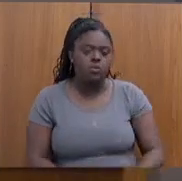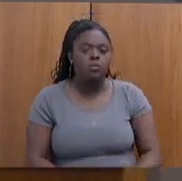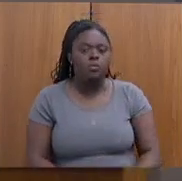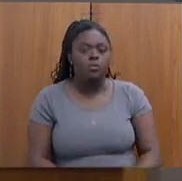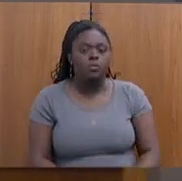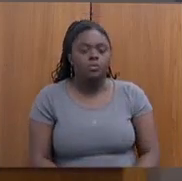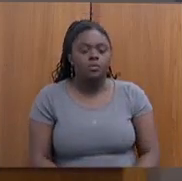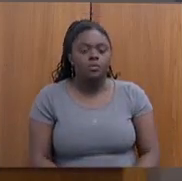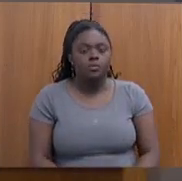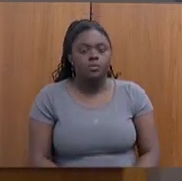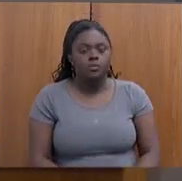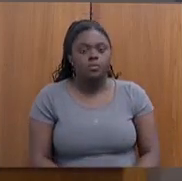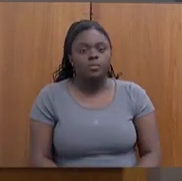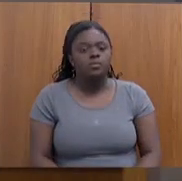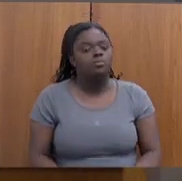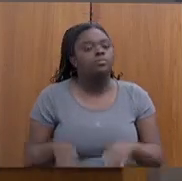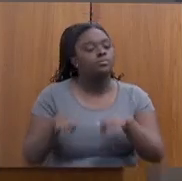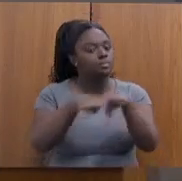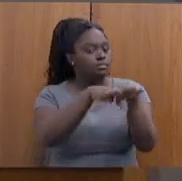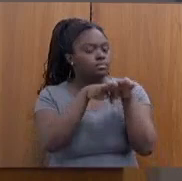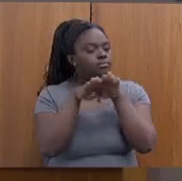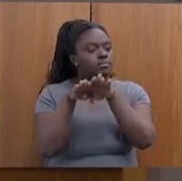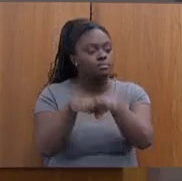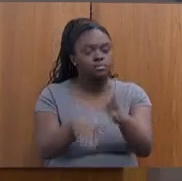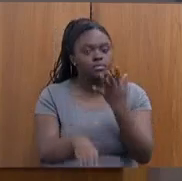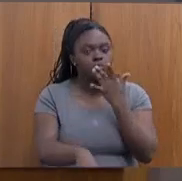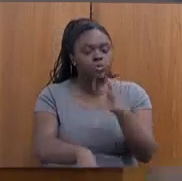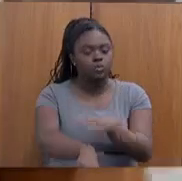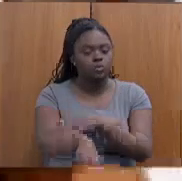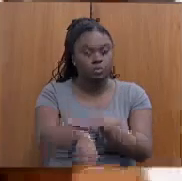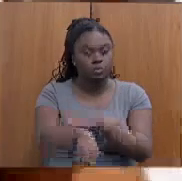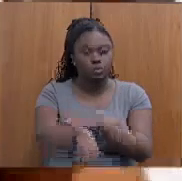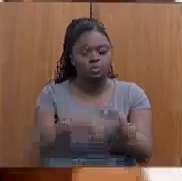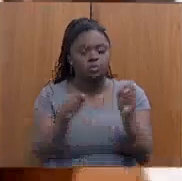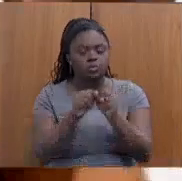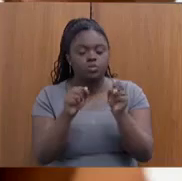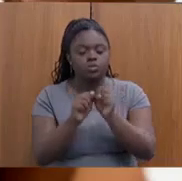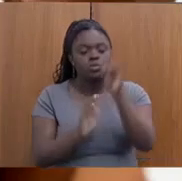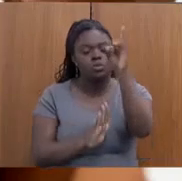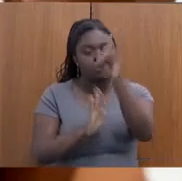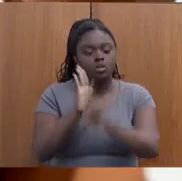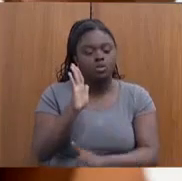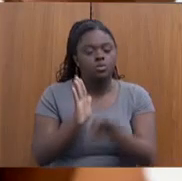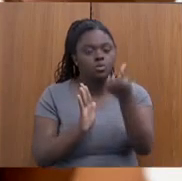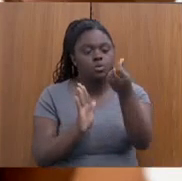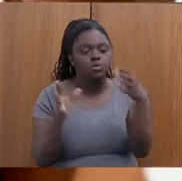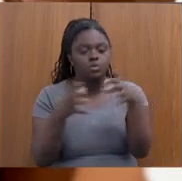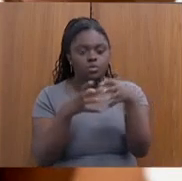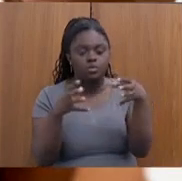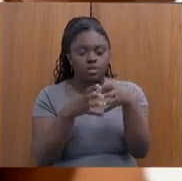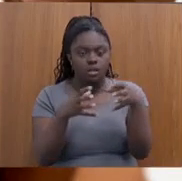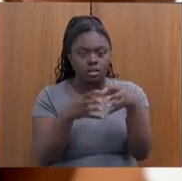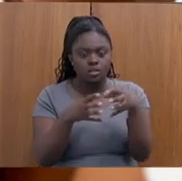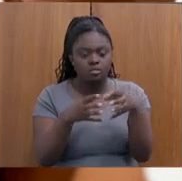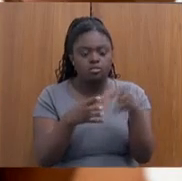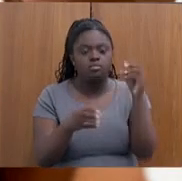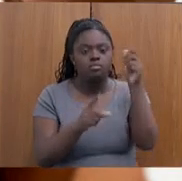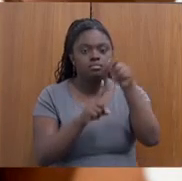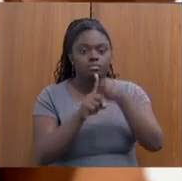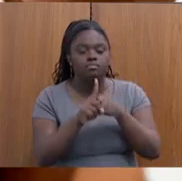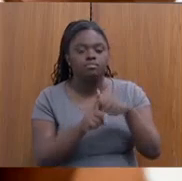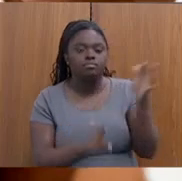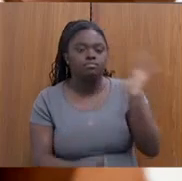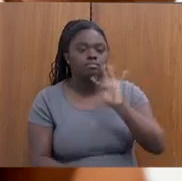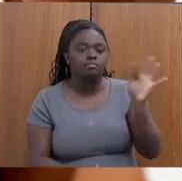Quanto à igualdade racial, nós fizemos um diagnóstico situacional participativo em seis comunidades quilombolas, em fevereiro de